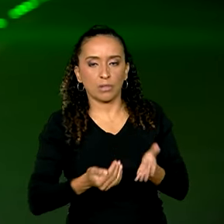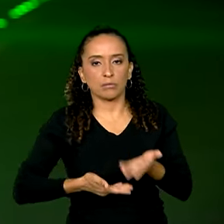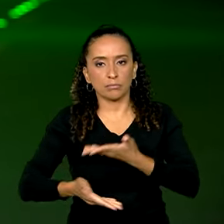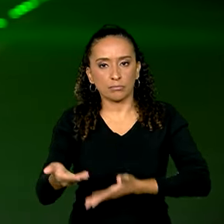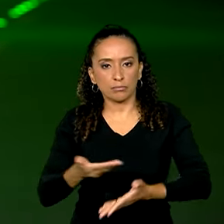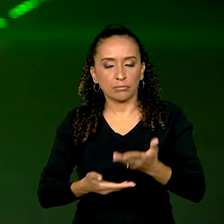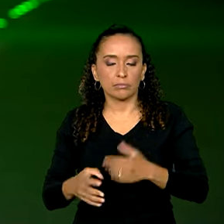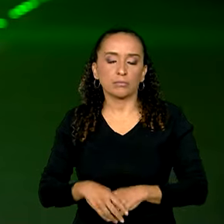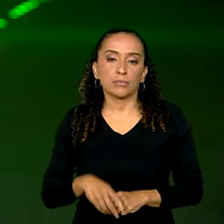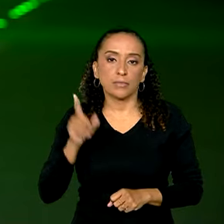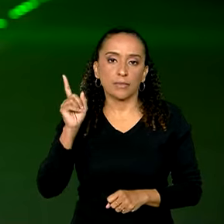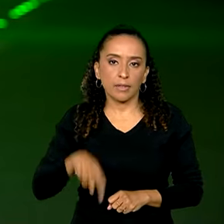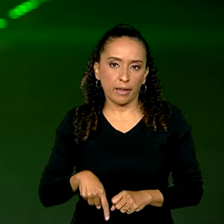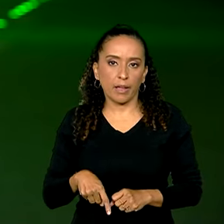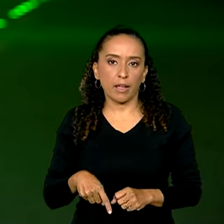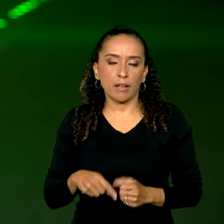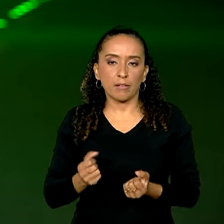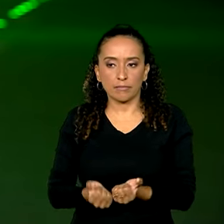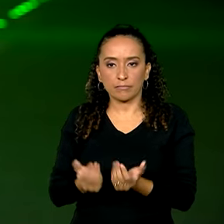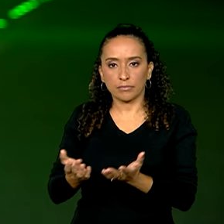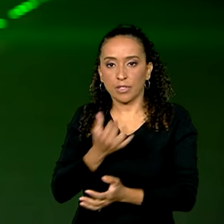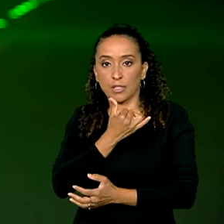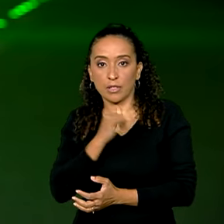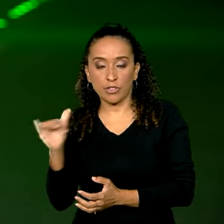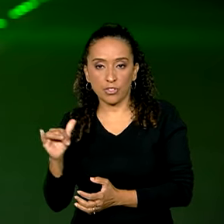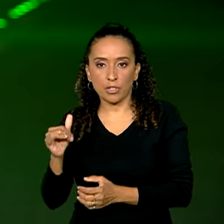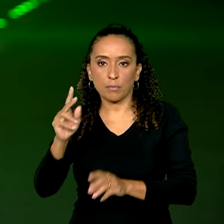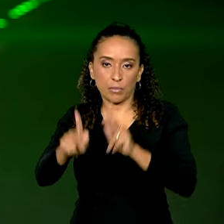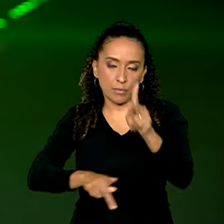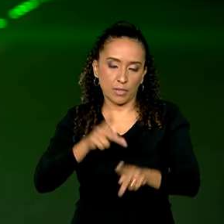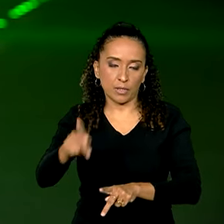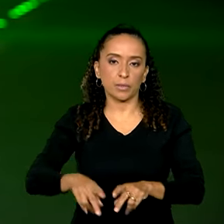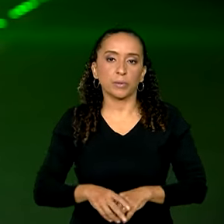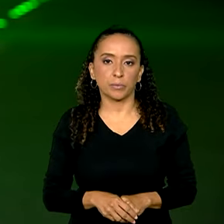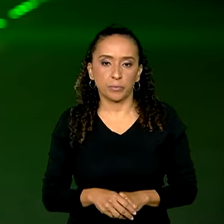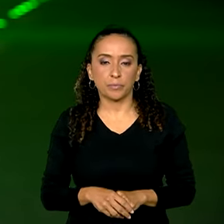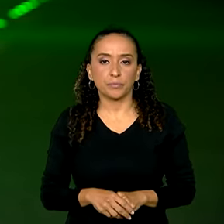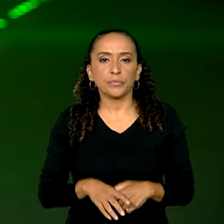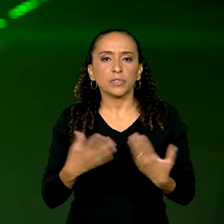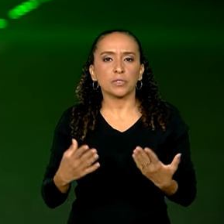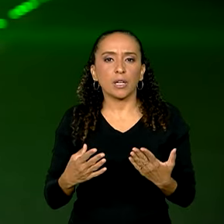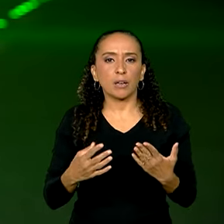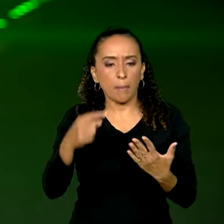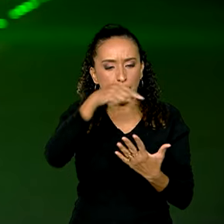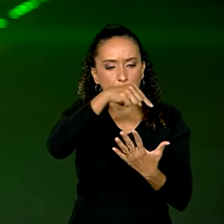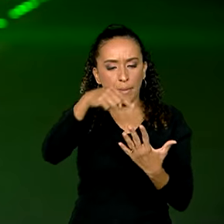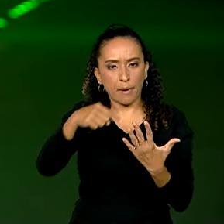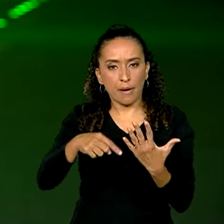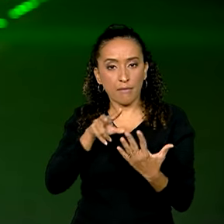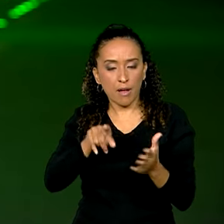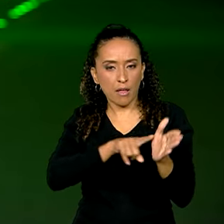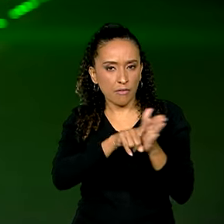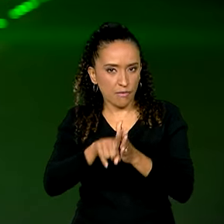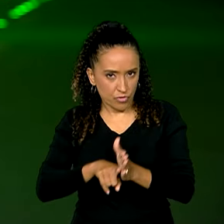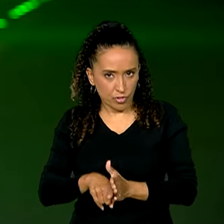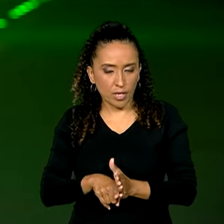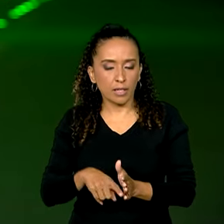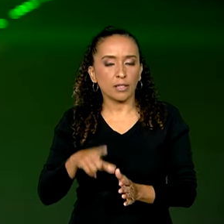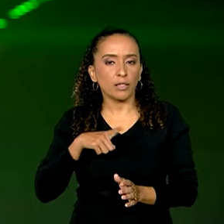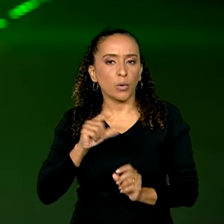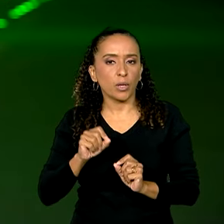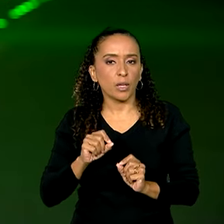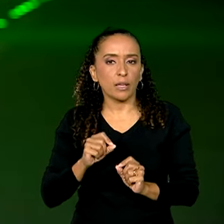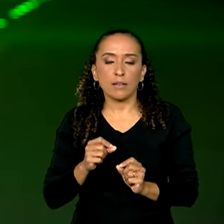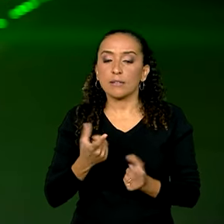serviço, que é oferecer energia elétrica para a população. E, olha, dentre os pontos que serão investigados estão